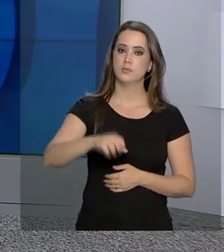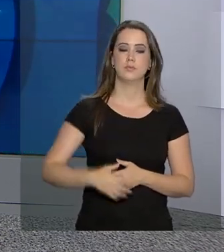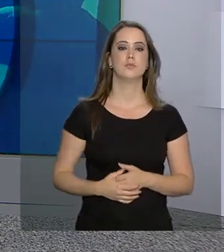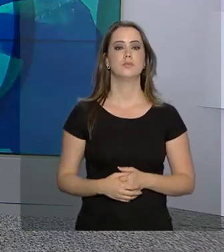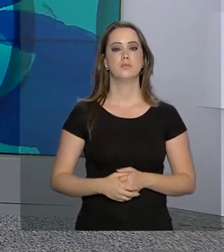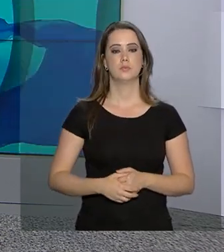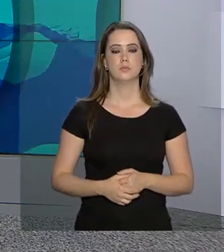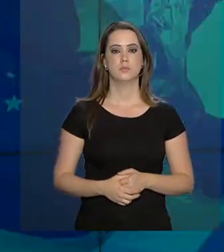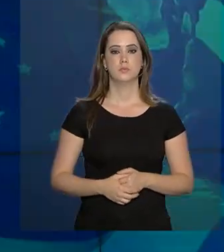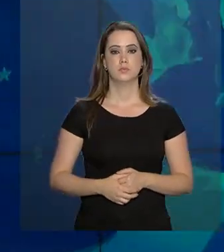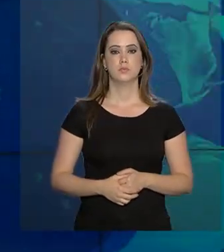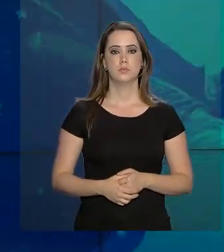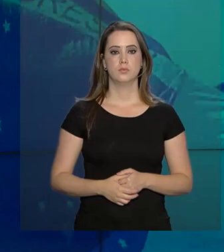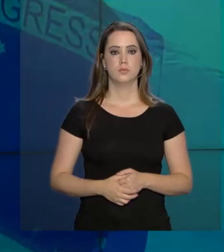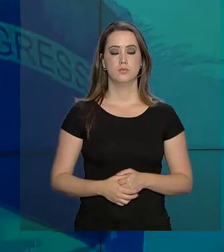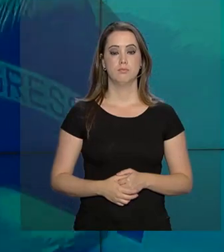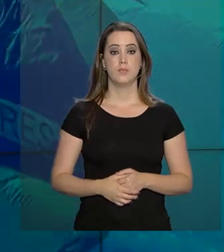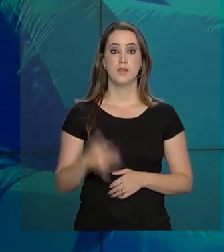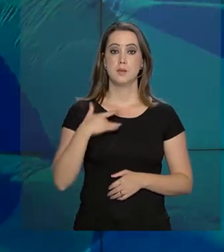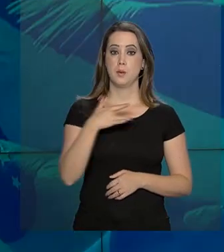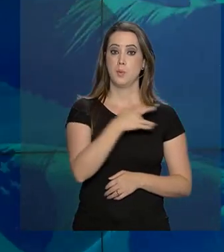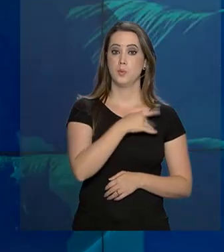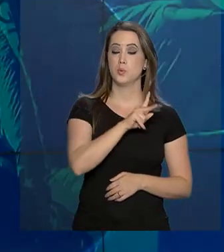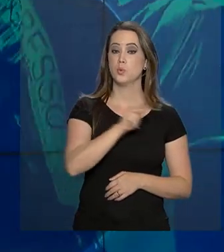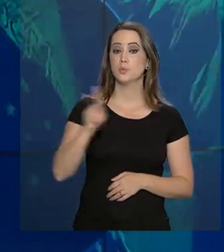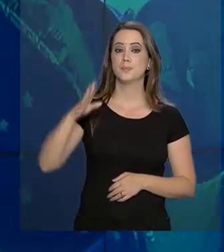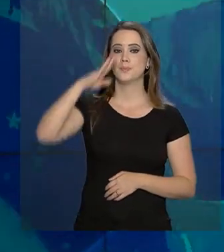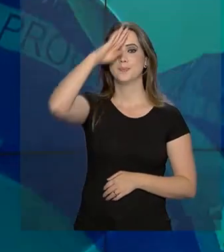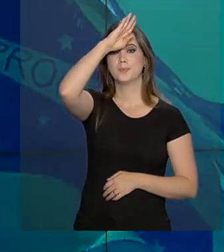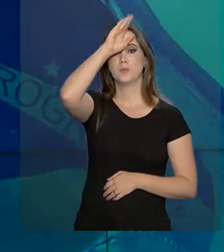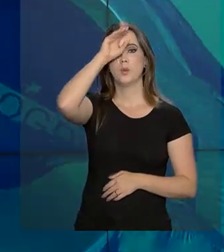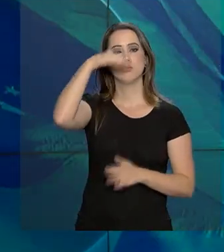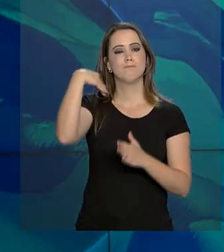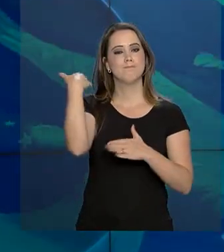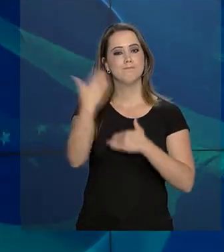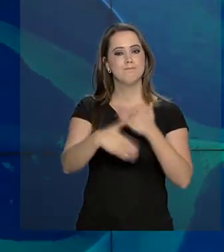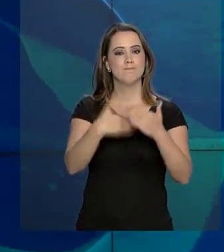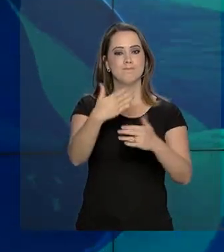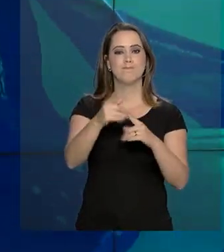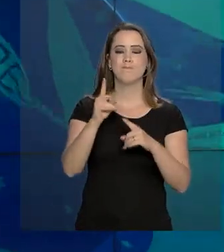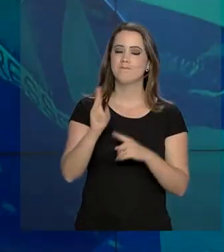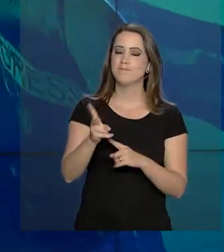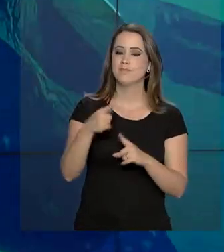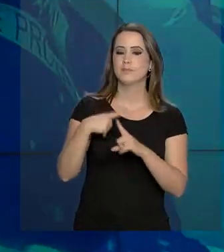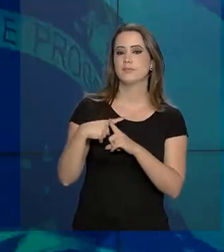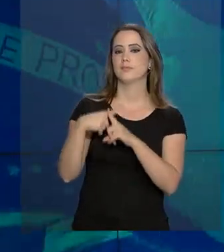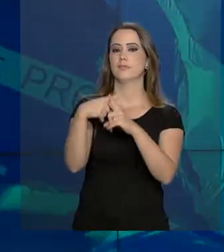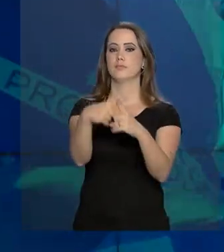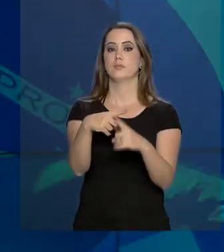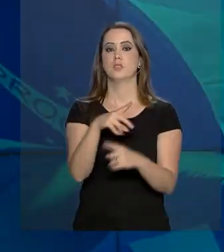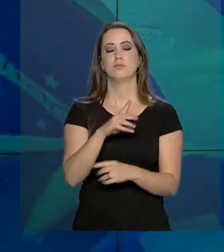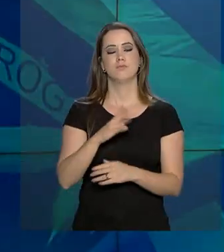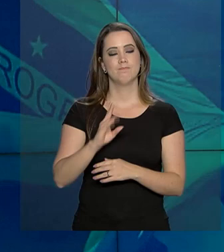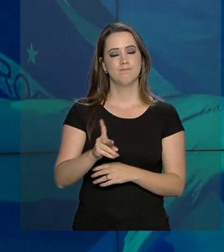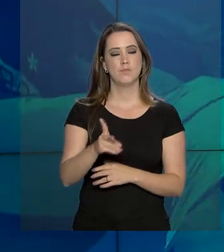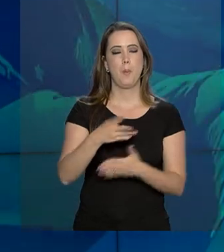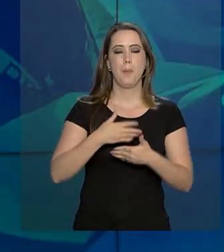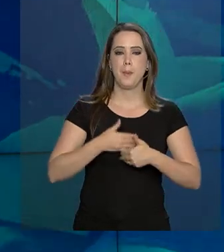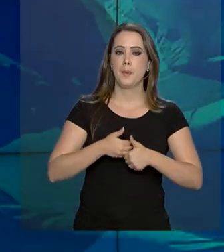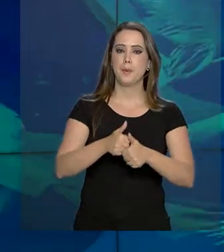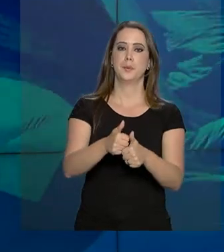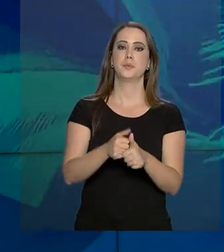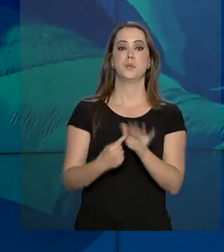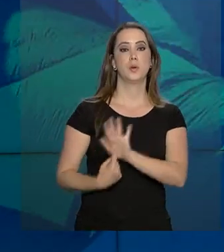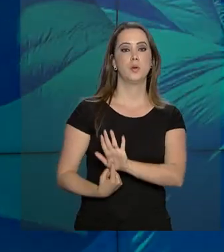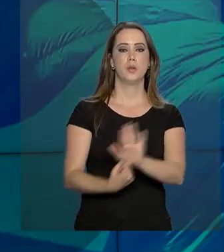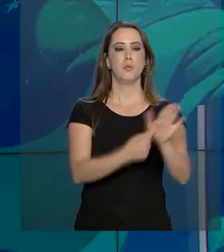2019. O estado de saúde do presidente Jair Bolsonaro evolui de forma positiva dia a dia. É o que